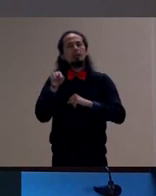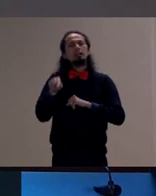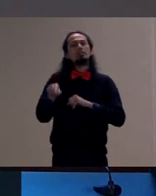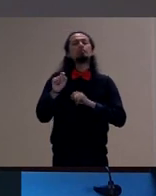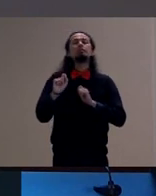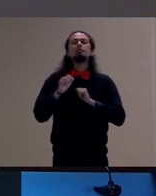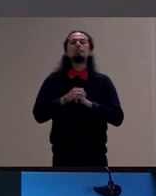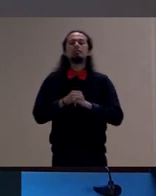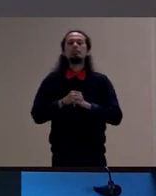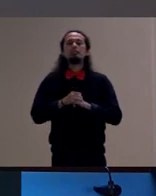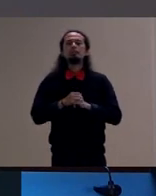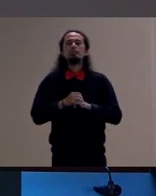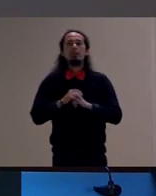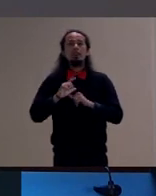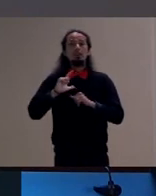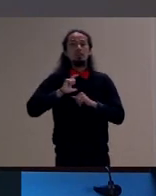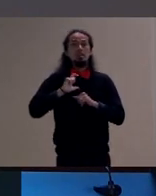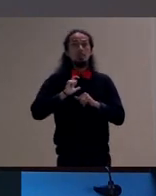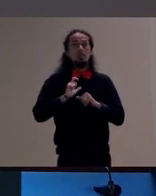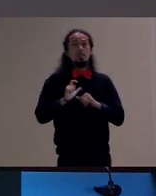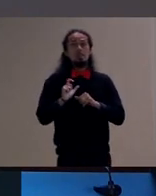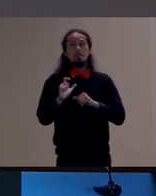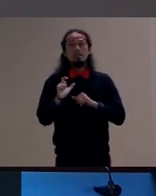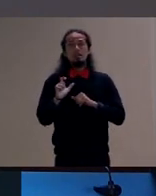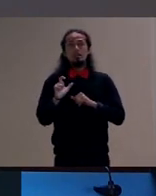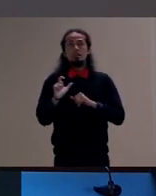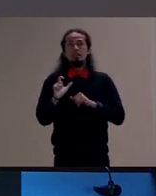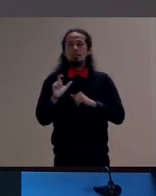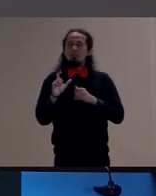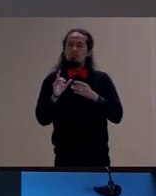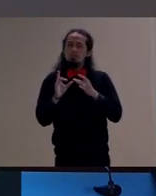tem esse componente que o Benjamin vai um pouco chamar